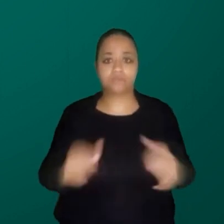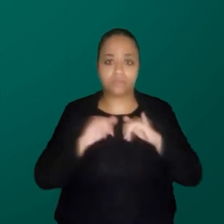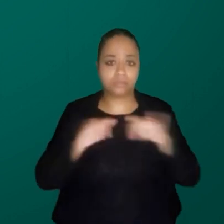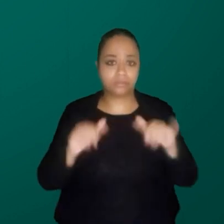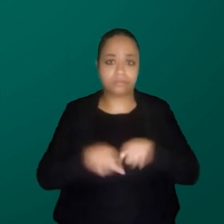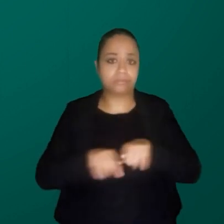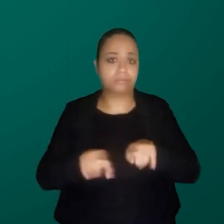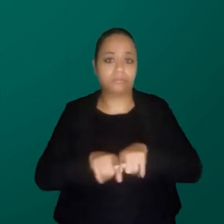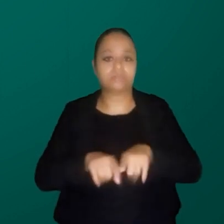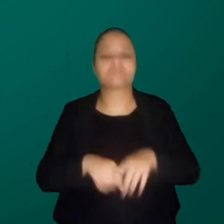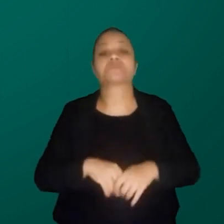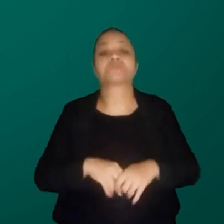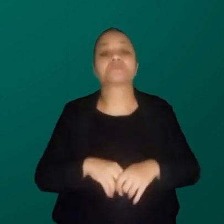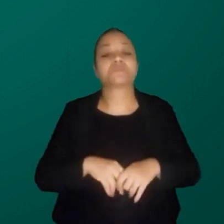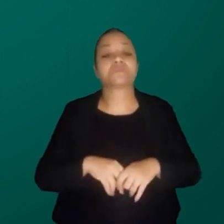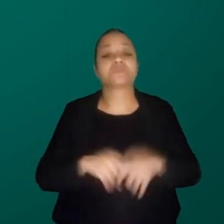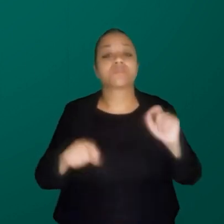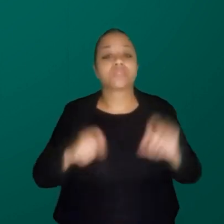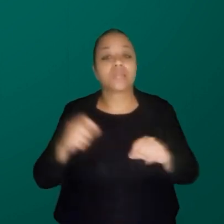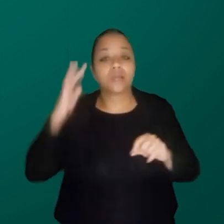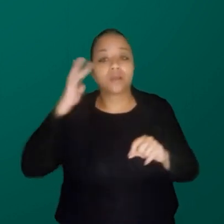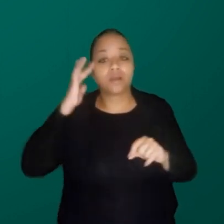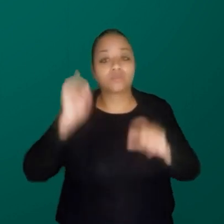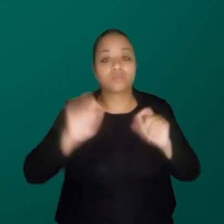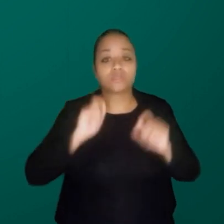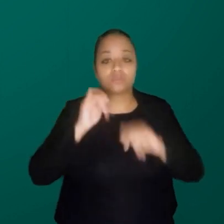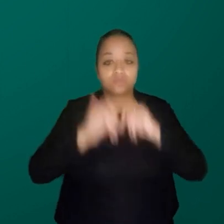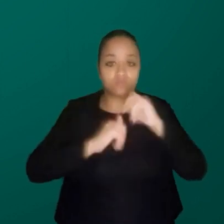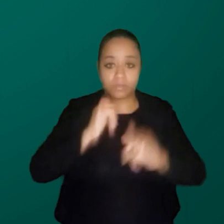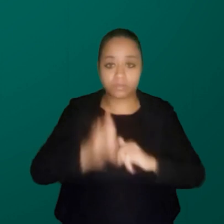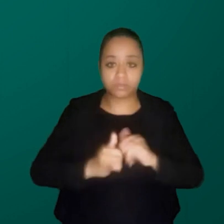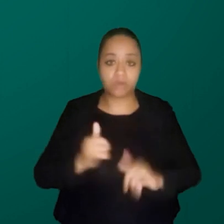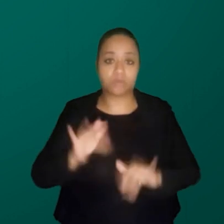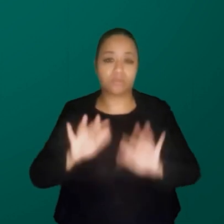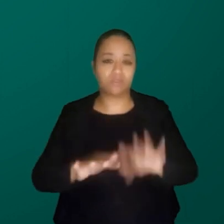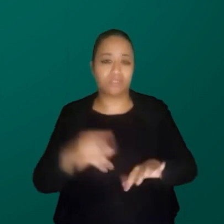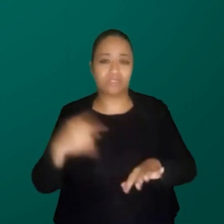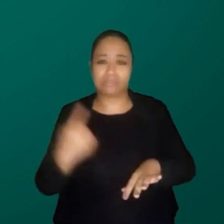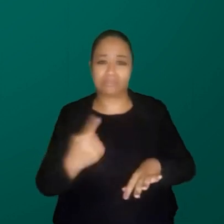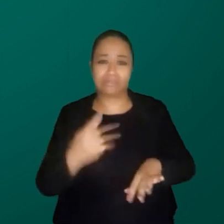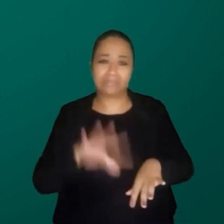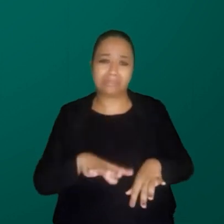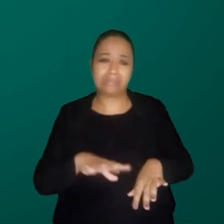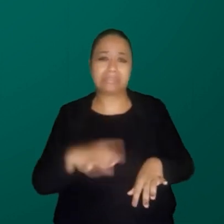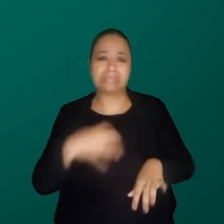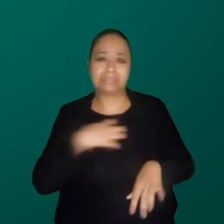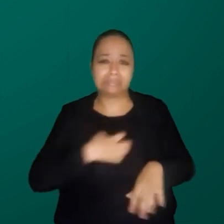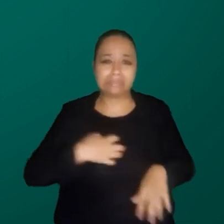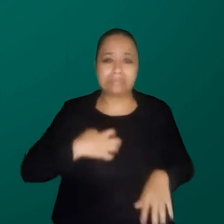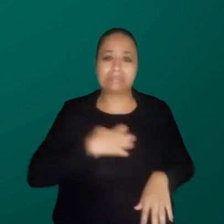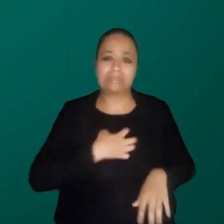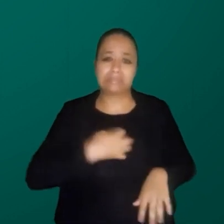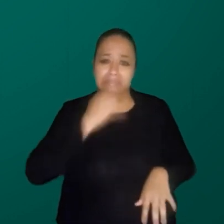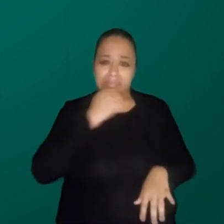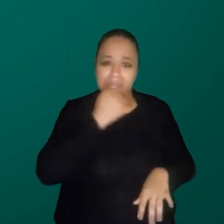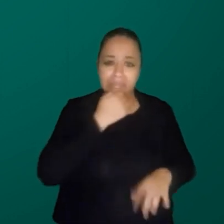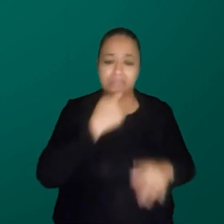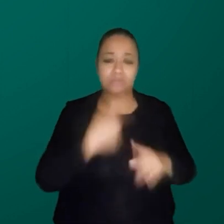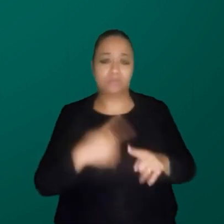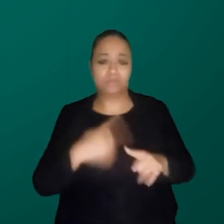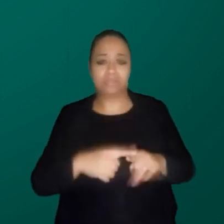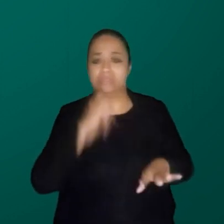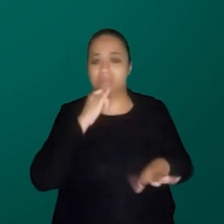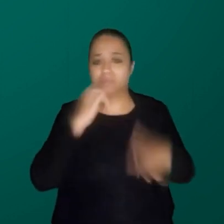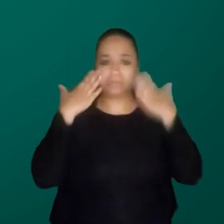E aí, eu acho que esses dados poderiam deixar a gente muito triste. A gente poderia fazer uma